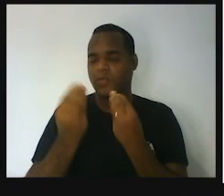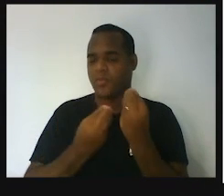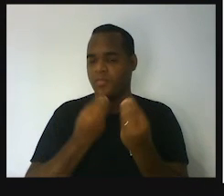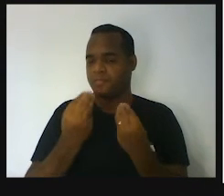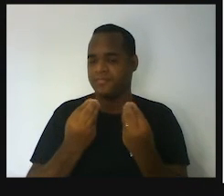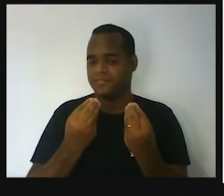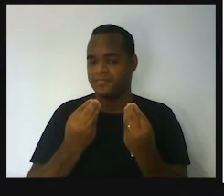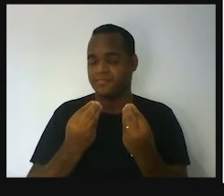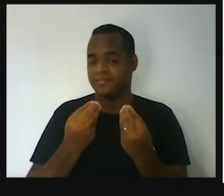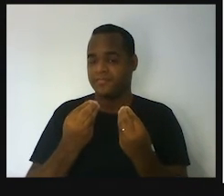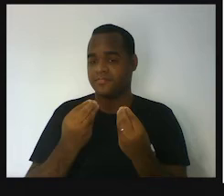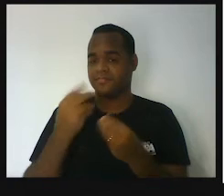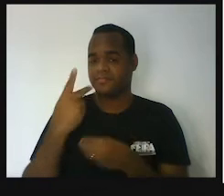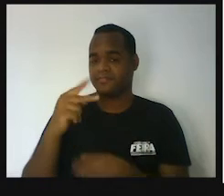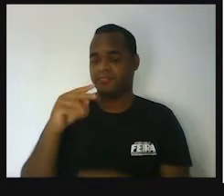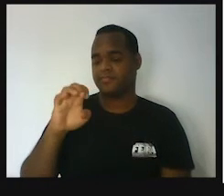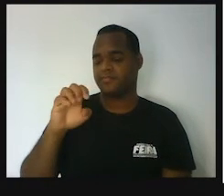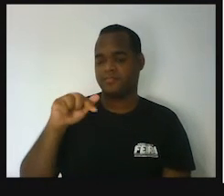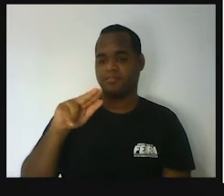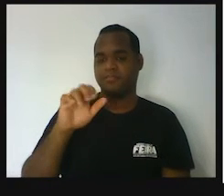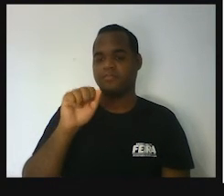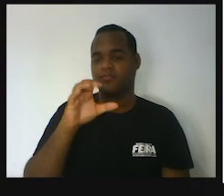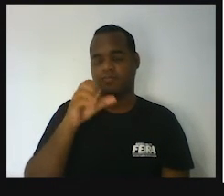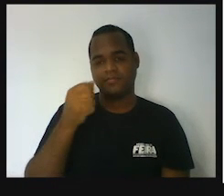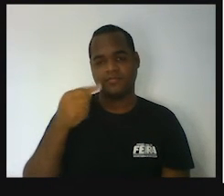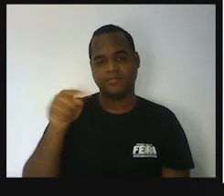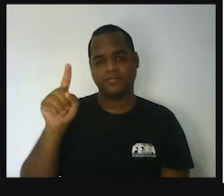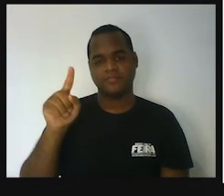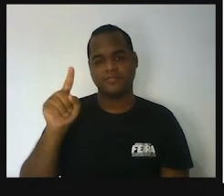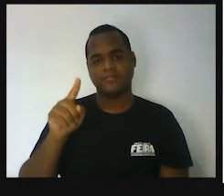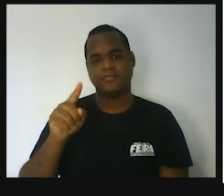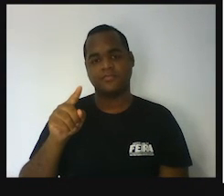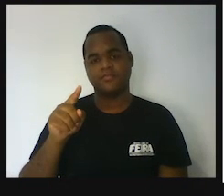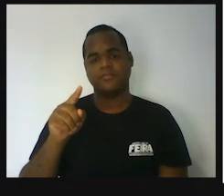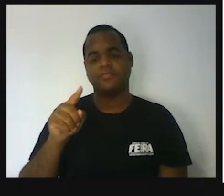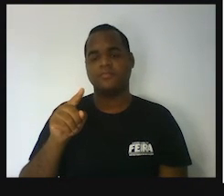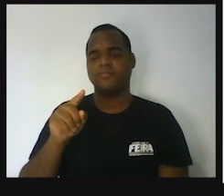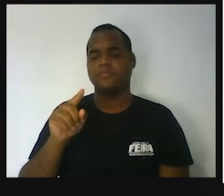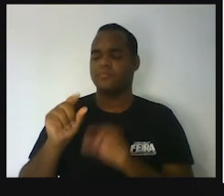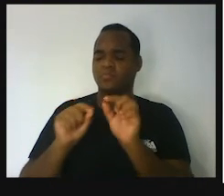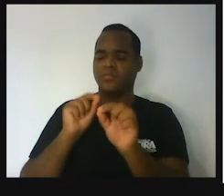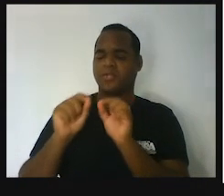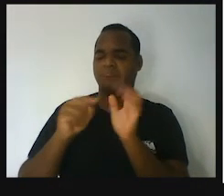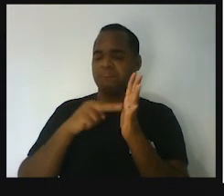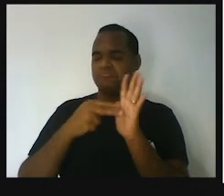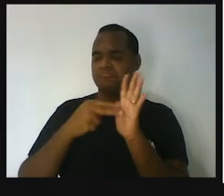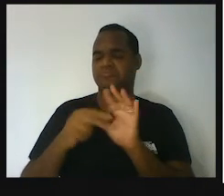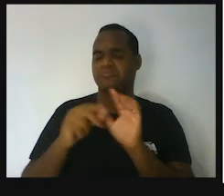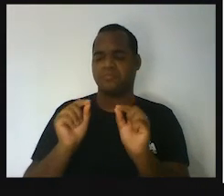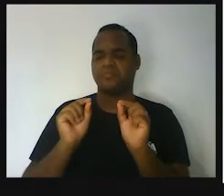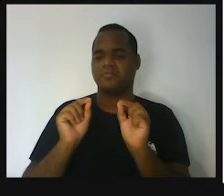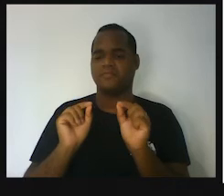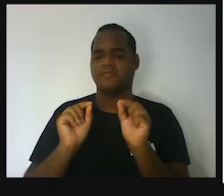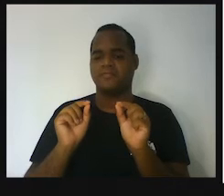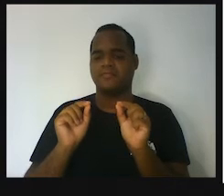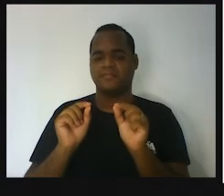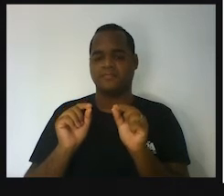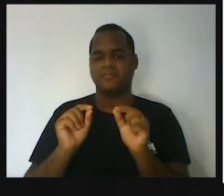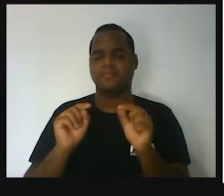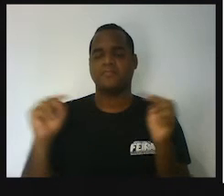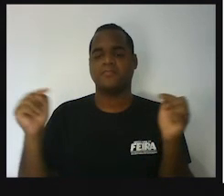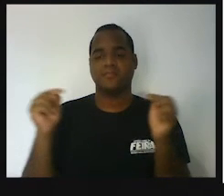do que é equação. O que é equação, tá? Olha só. É uma